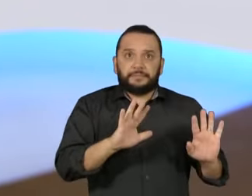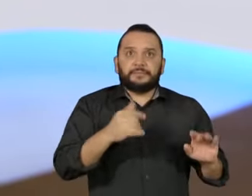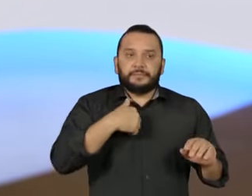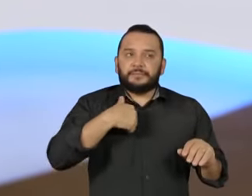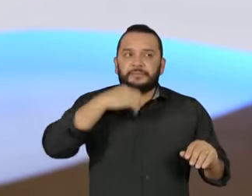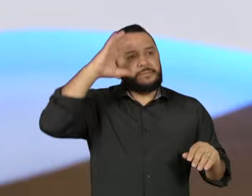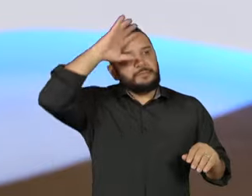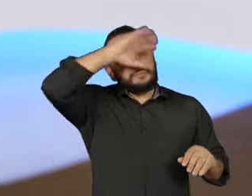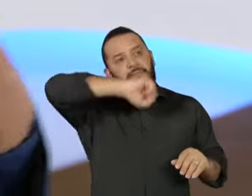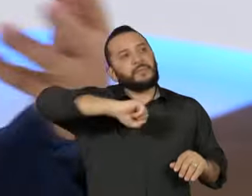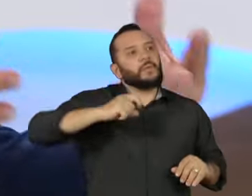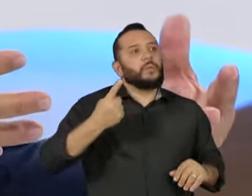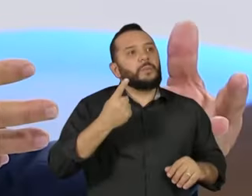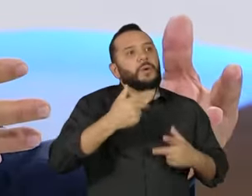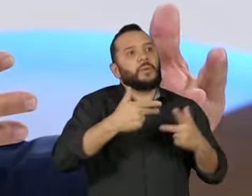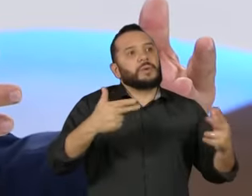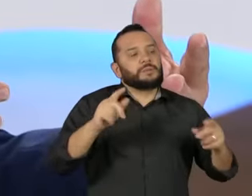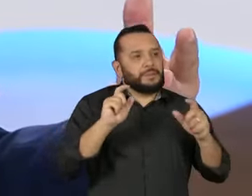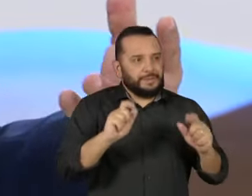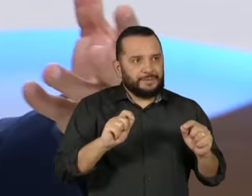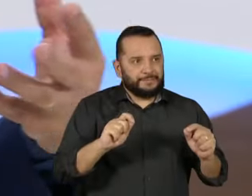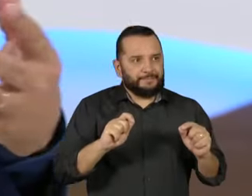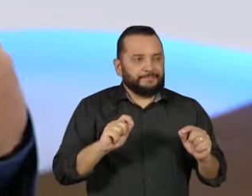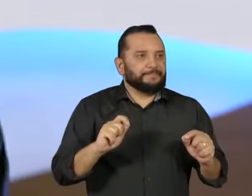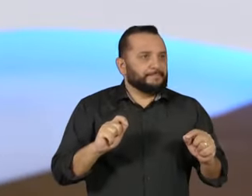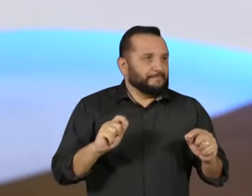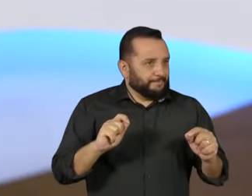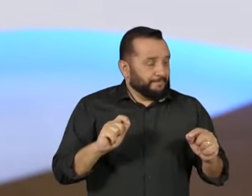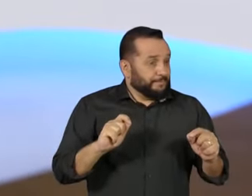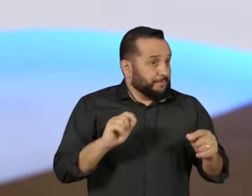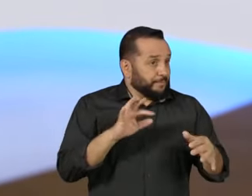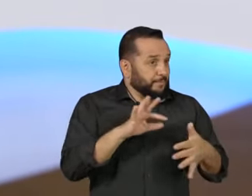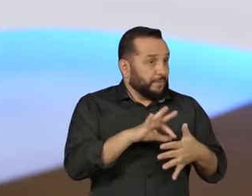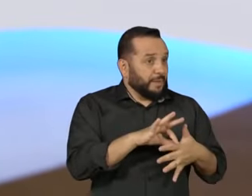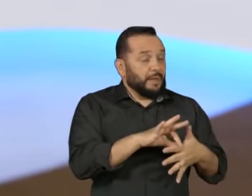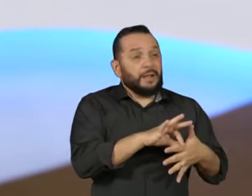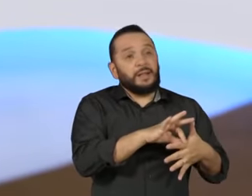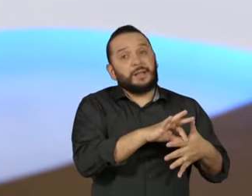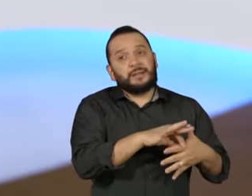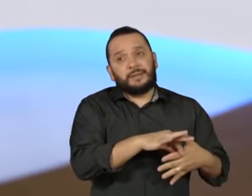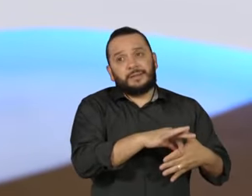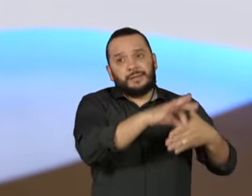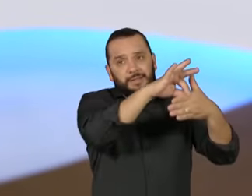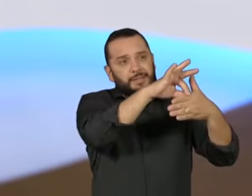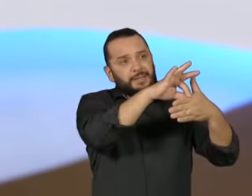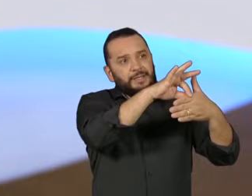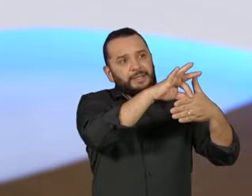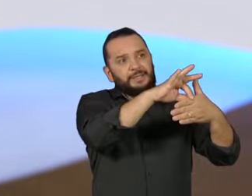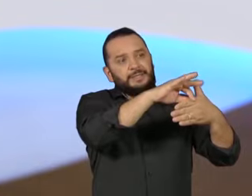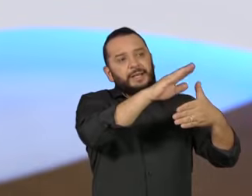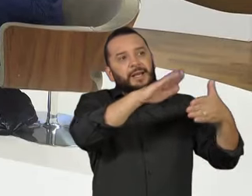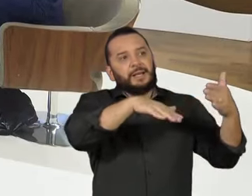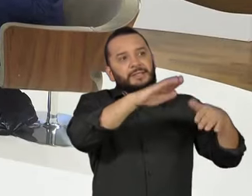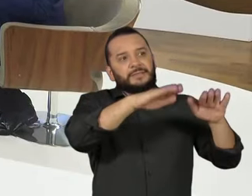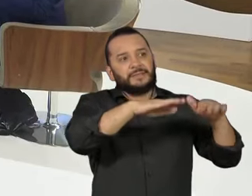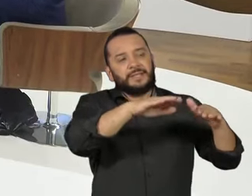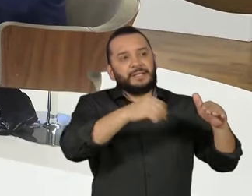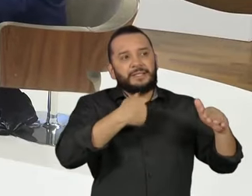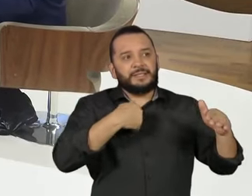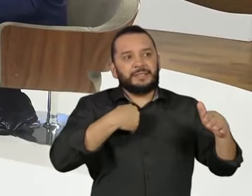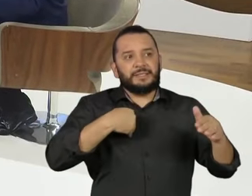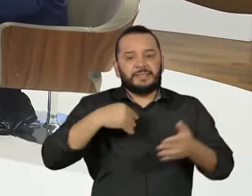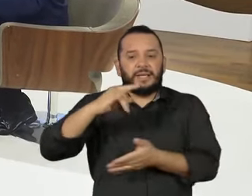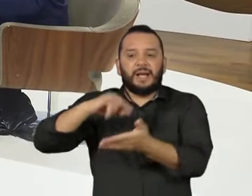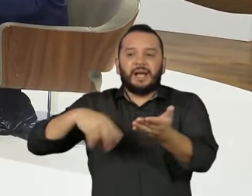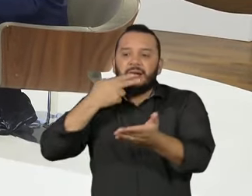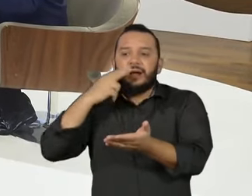aprendi uma coisa. A liderança, ela, quando não dá bola para uma coisa, ela faz cara de paisagem, como